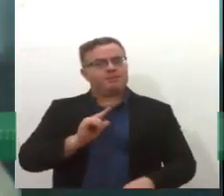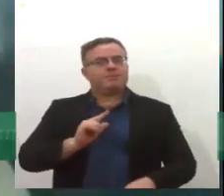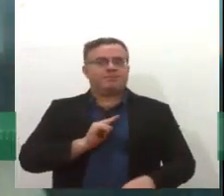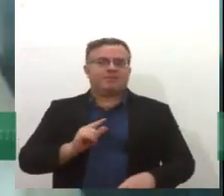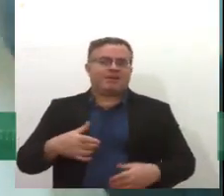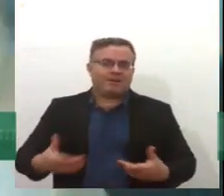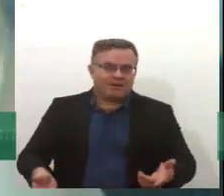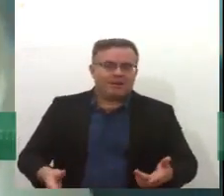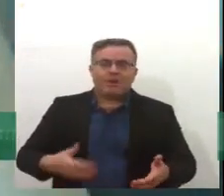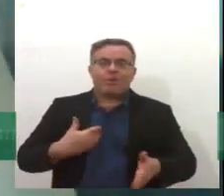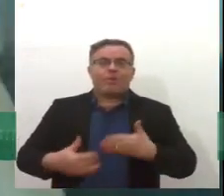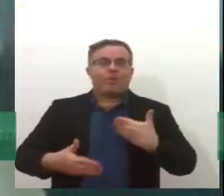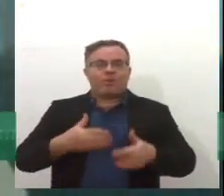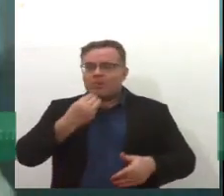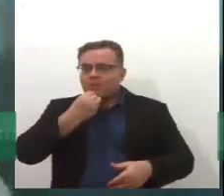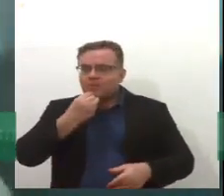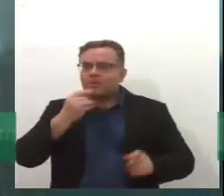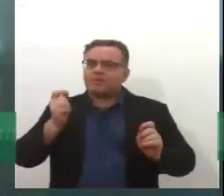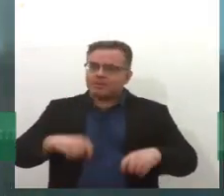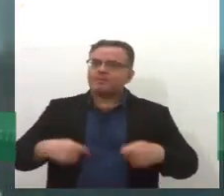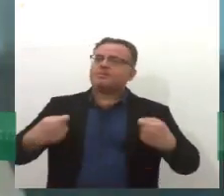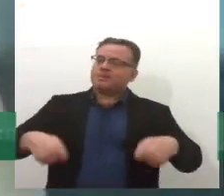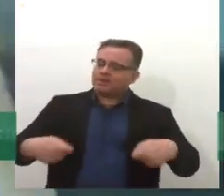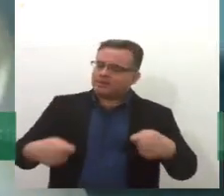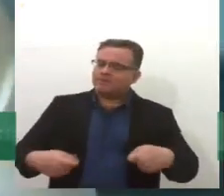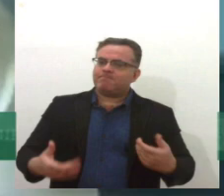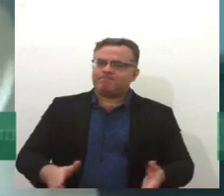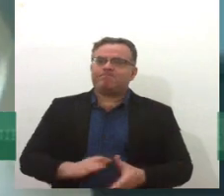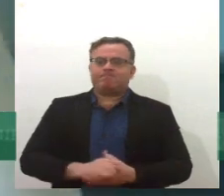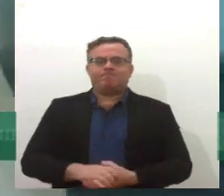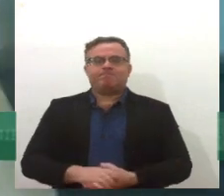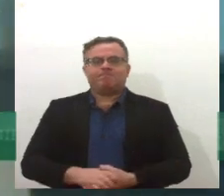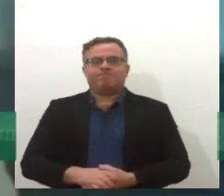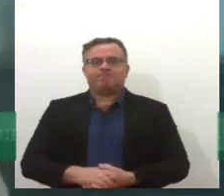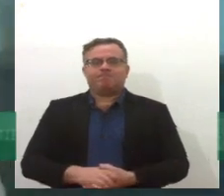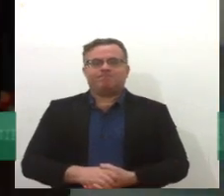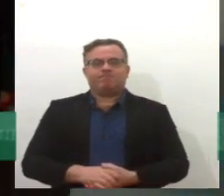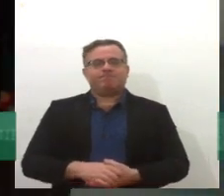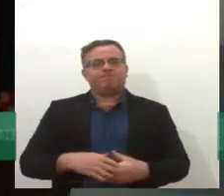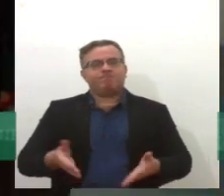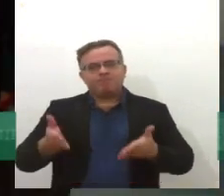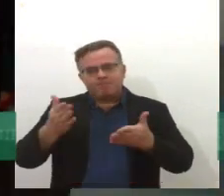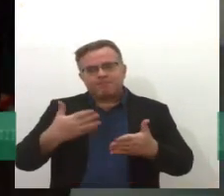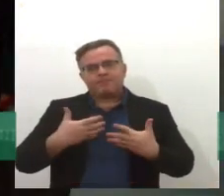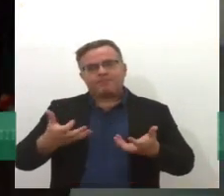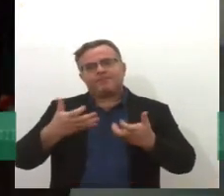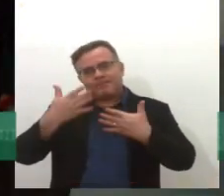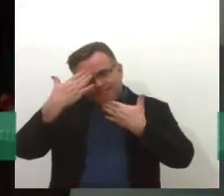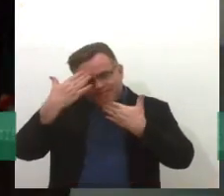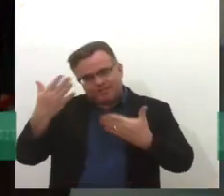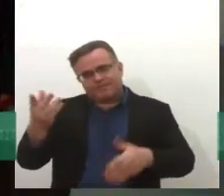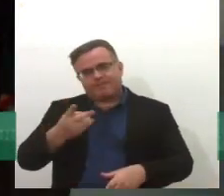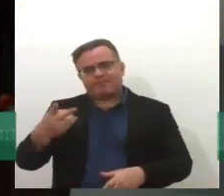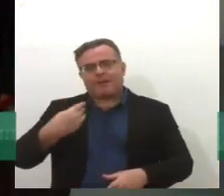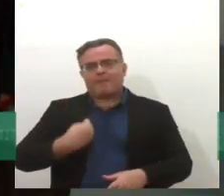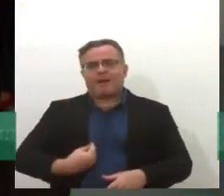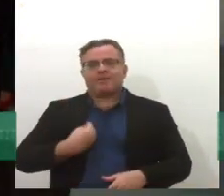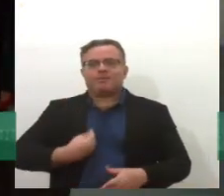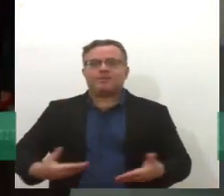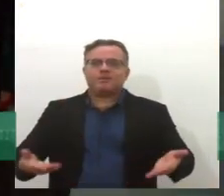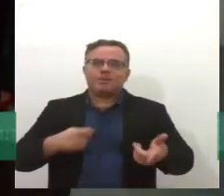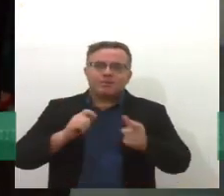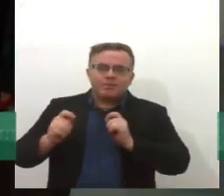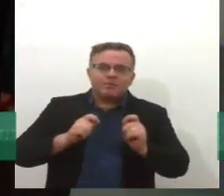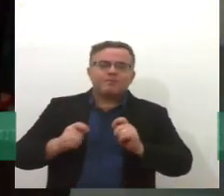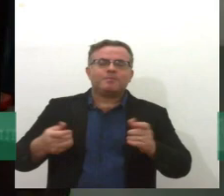qualquer possibilidade de condição de saúde. Eu queria agradecer muito a participação de vocês aqui no